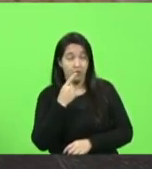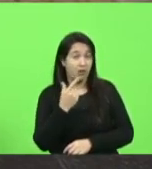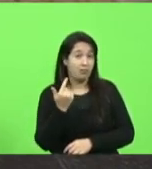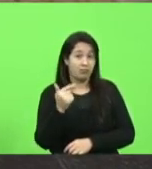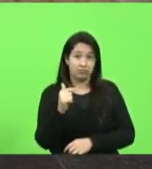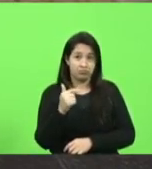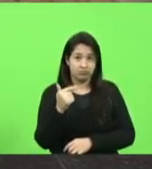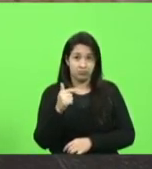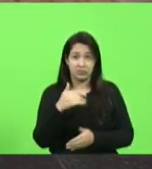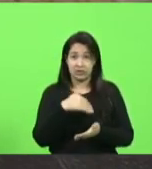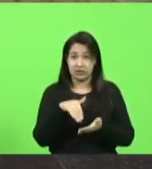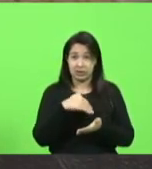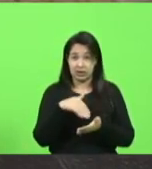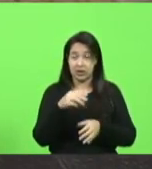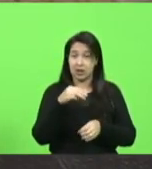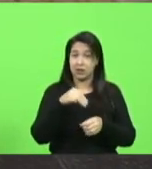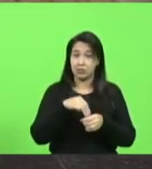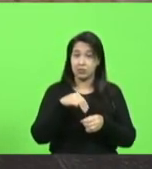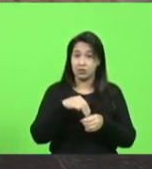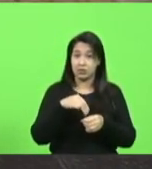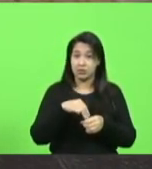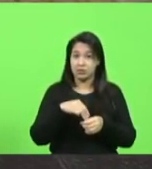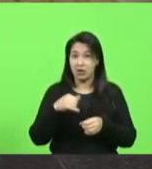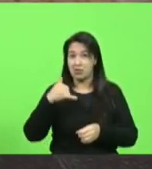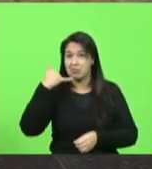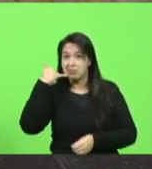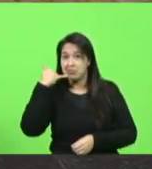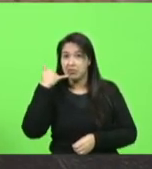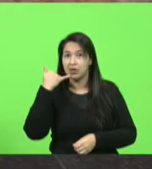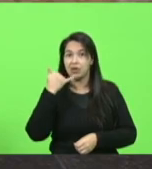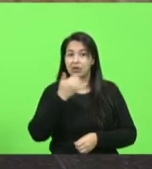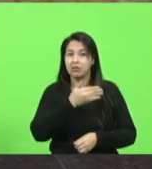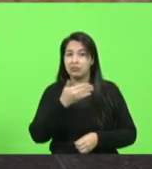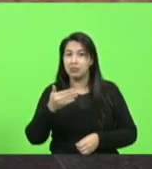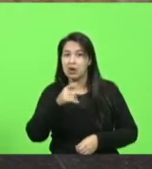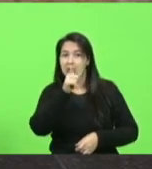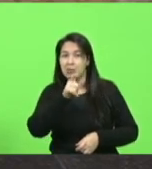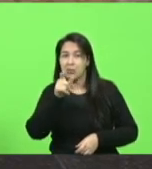alguma secretaria municipal está ligando para os munícipes